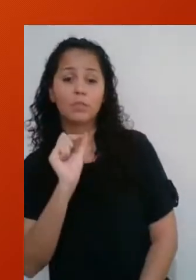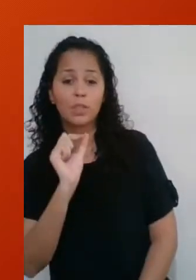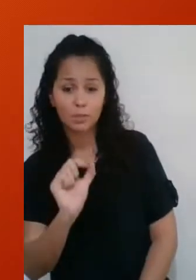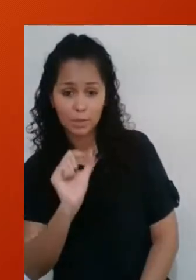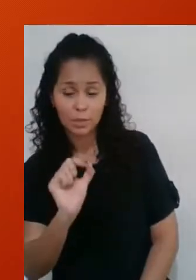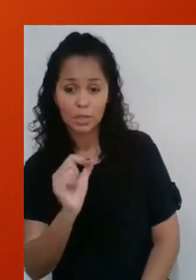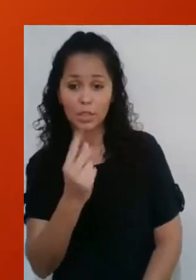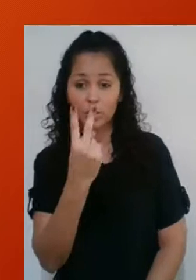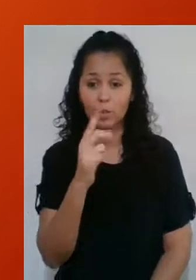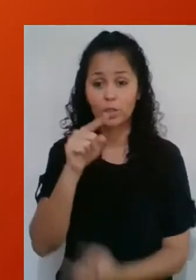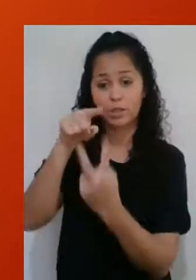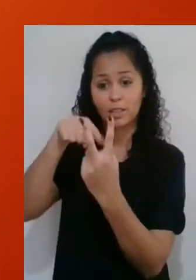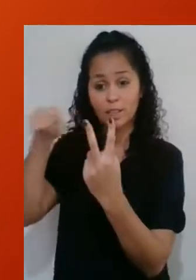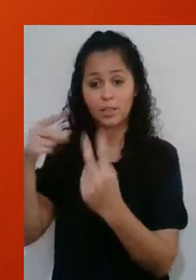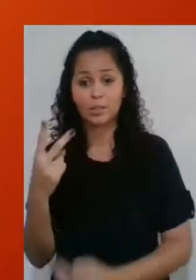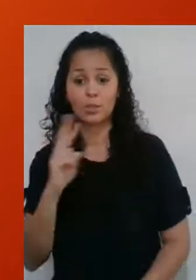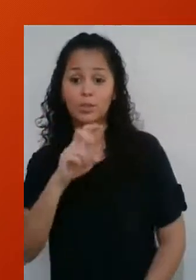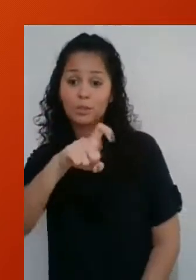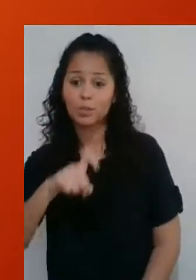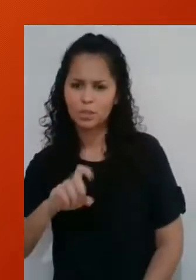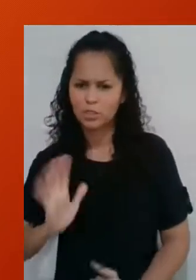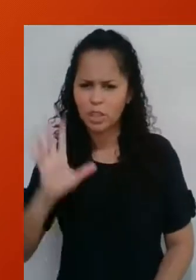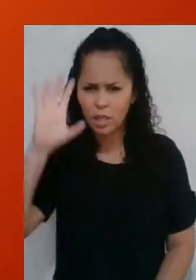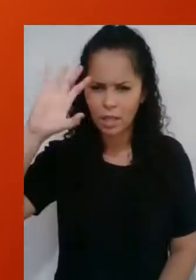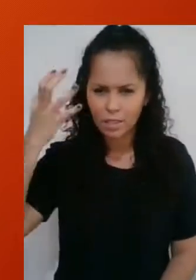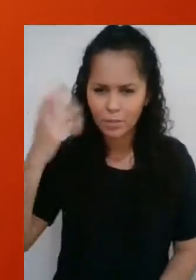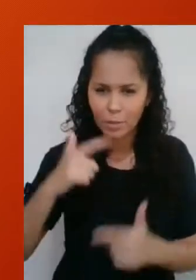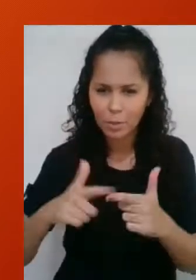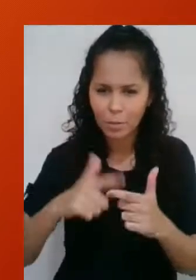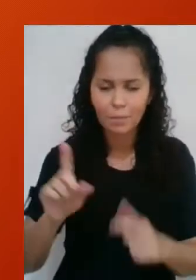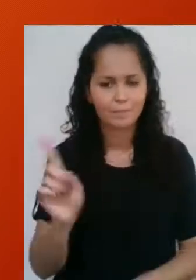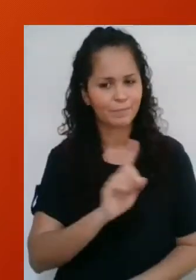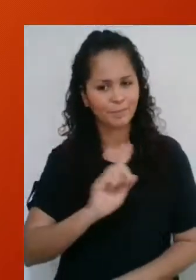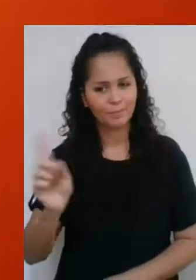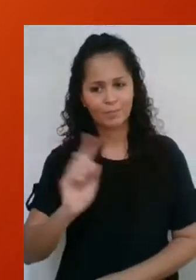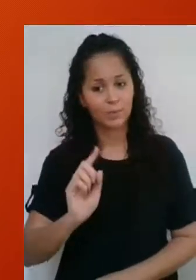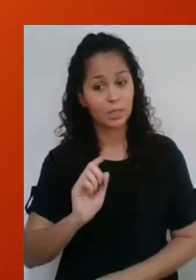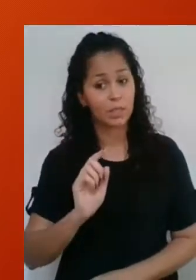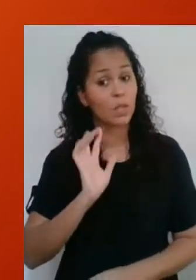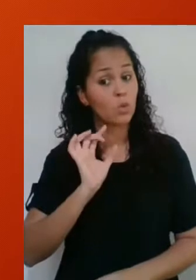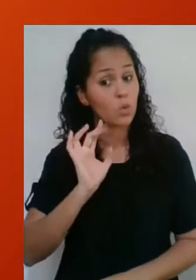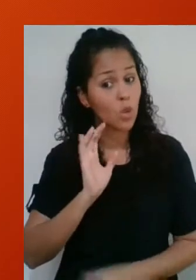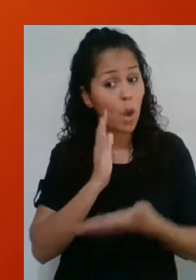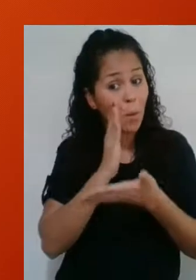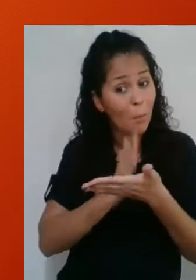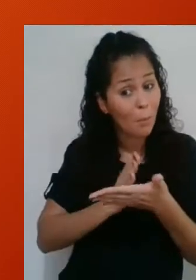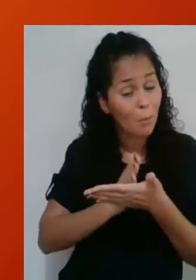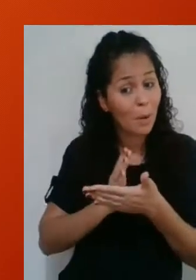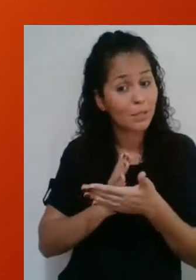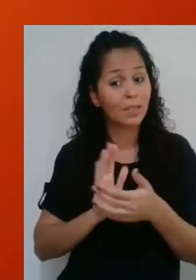é 2 raiz de 2. Mas nós não resolvemos o problema ainda. O que foi calculado é apenas uma